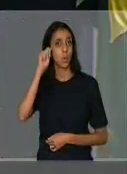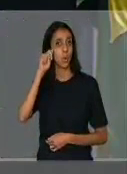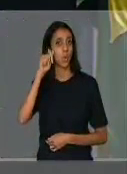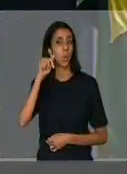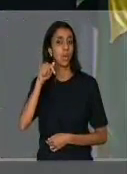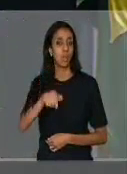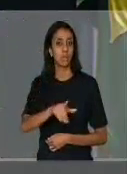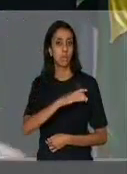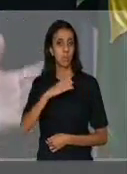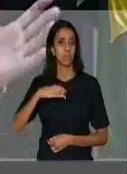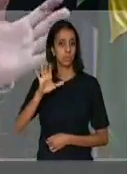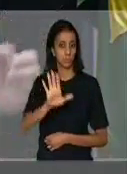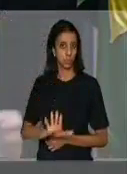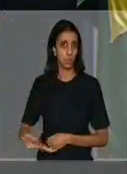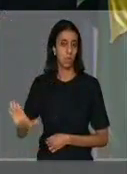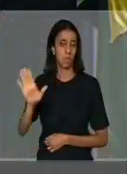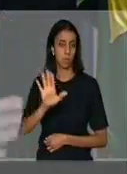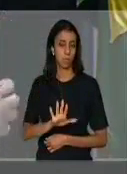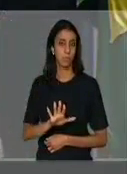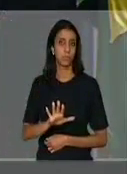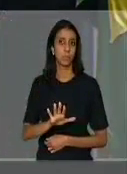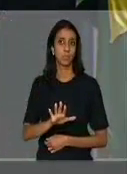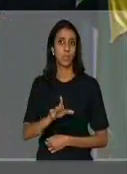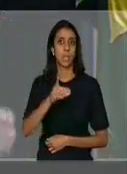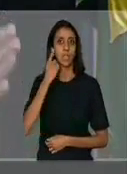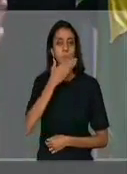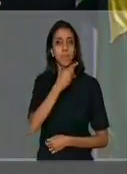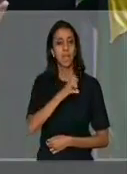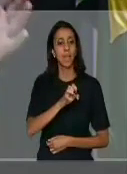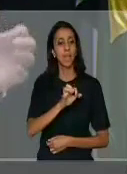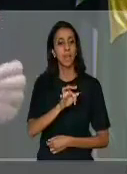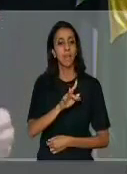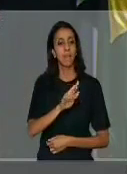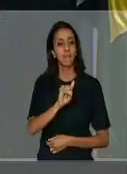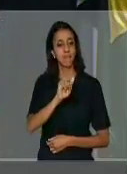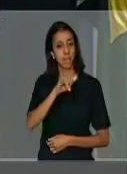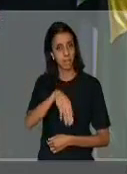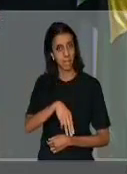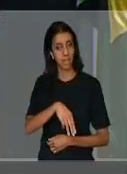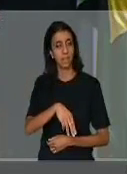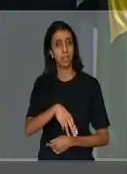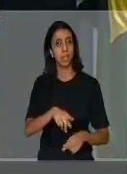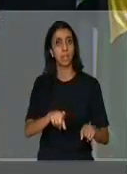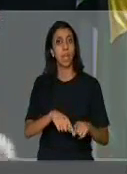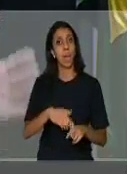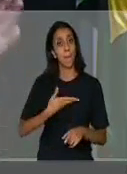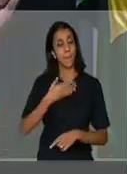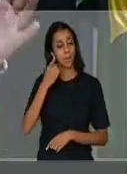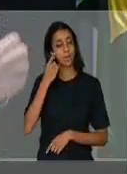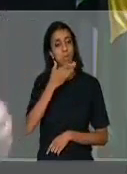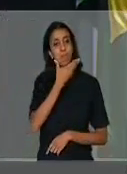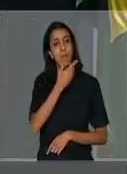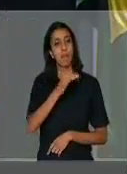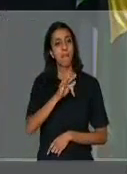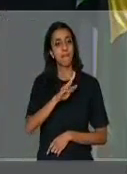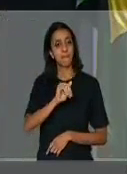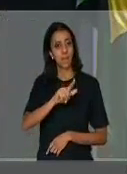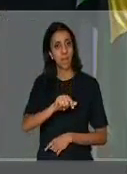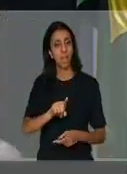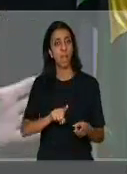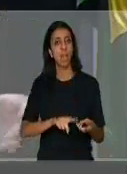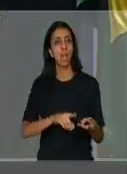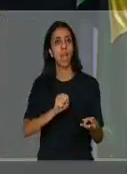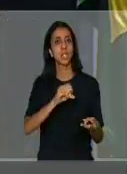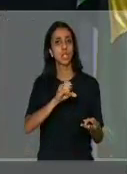acontecesse essa comissão geral. Deputado Ibrahim Filho, meu amigo deputado Alberto Fraga, deputado sócio de